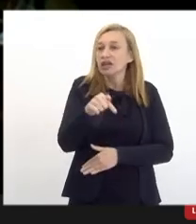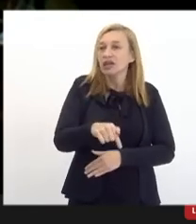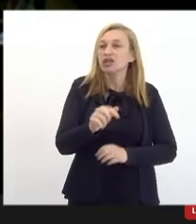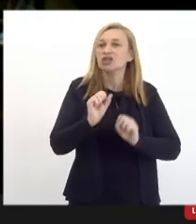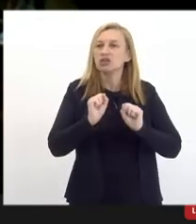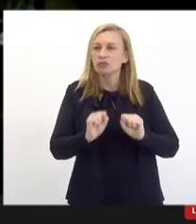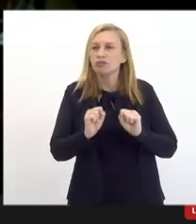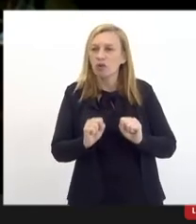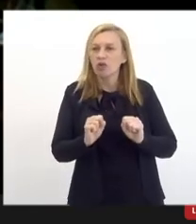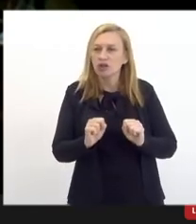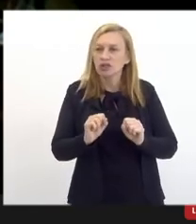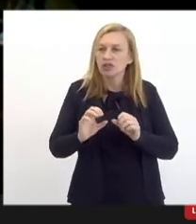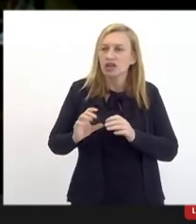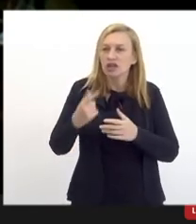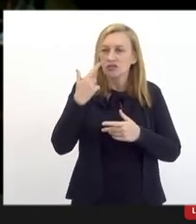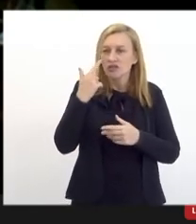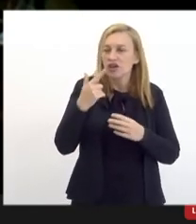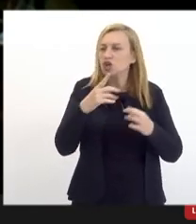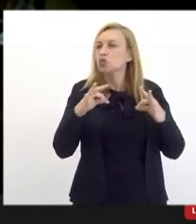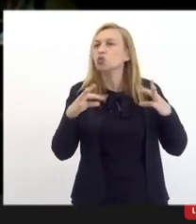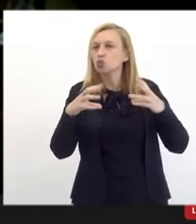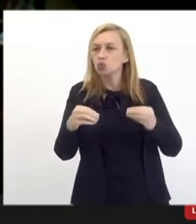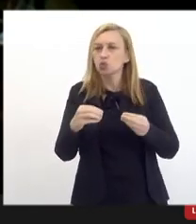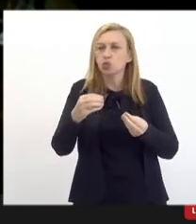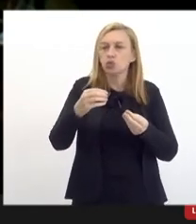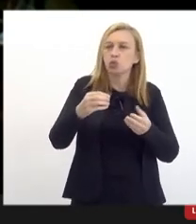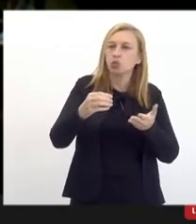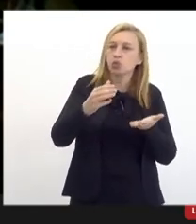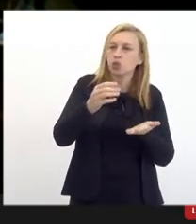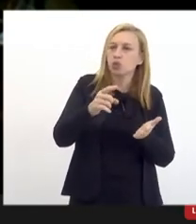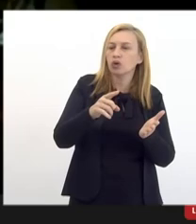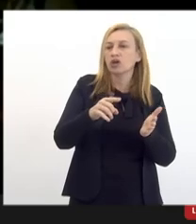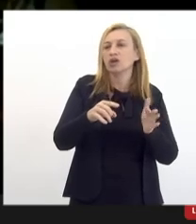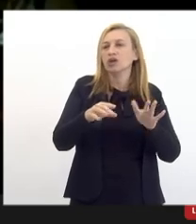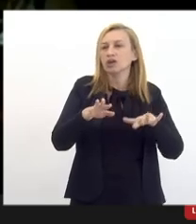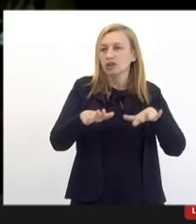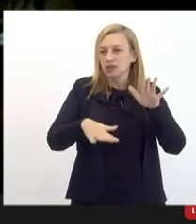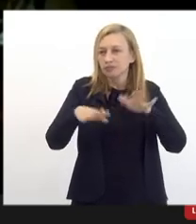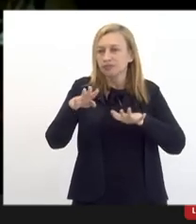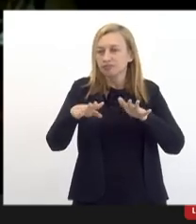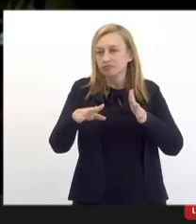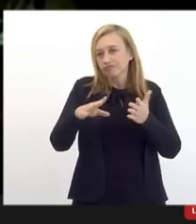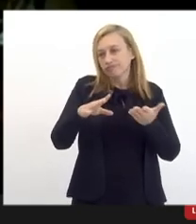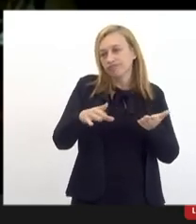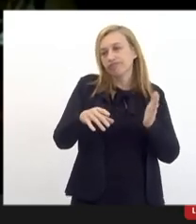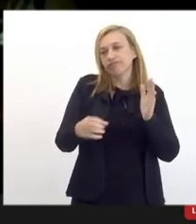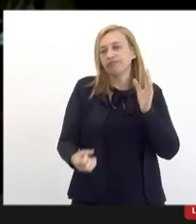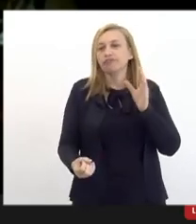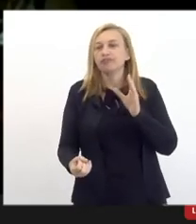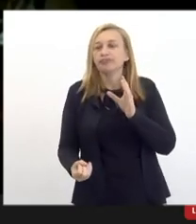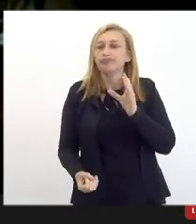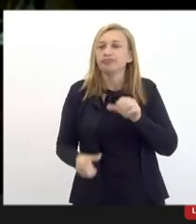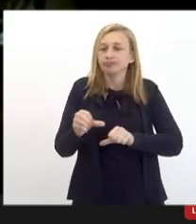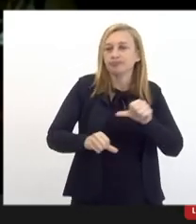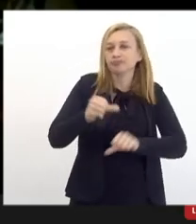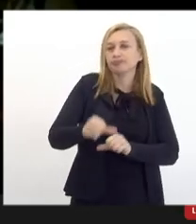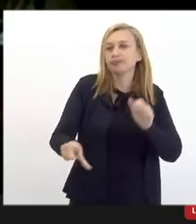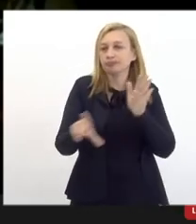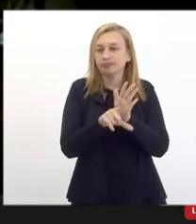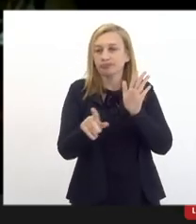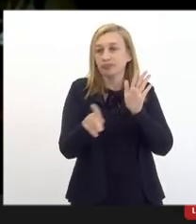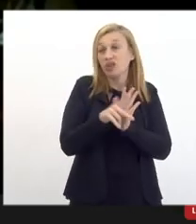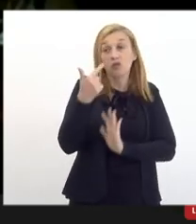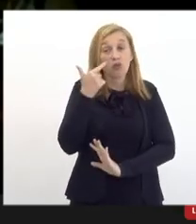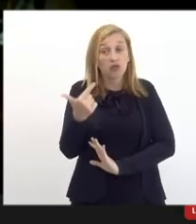juntar todo mundo então se depender de uma mudança do projeto de lei a gente propõe para deputado o projeto de lei pronto vamos ver o que dá